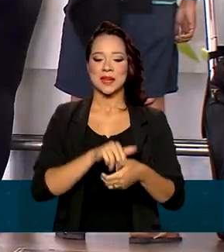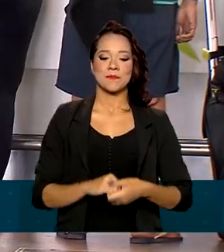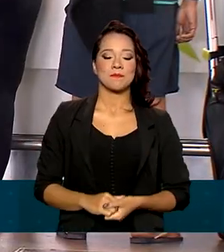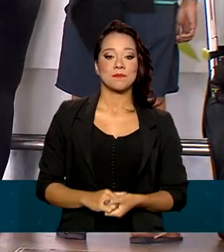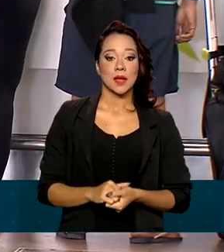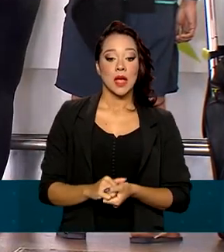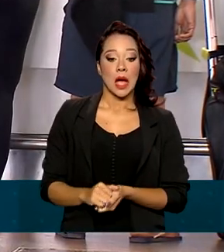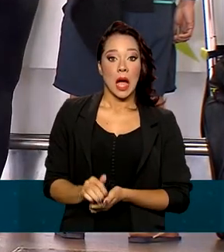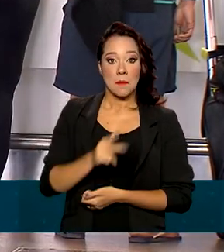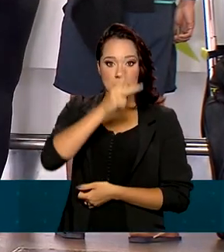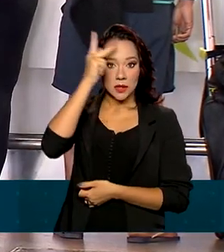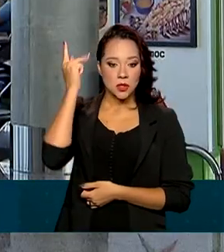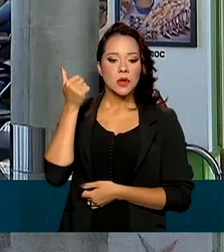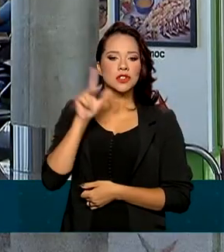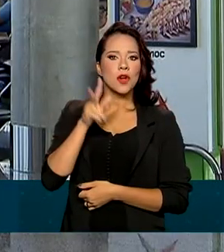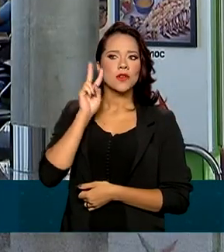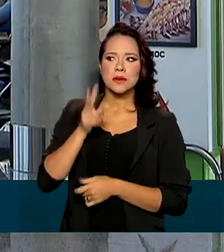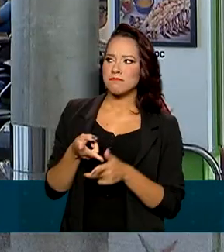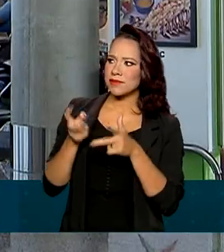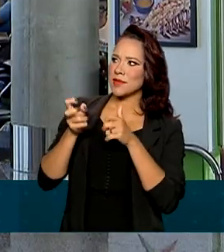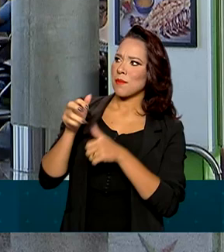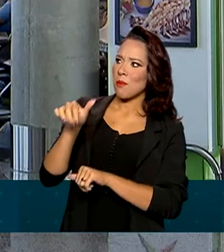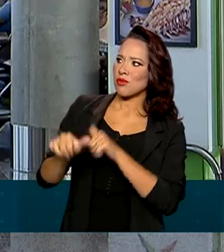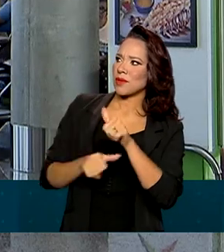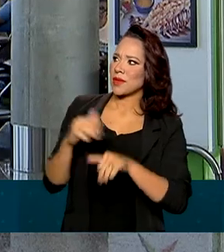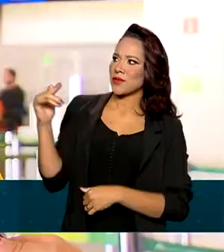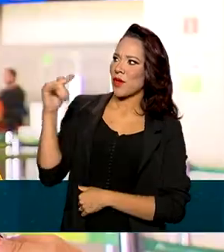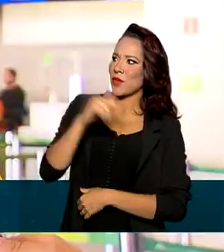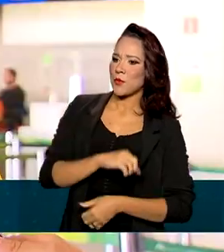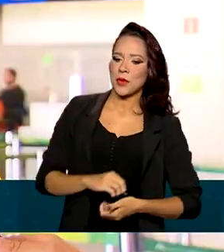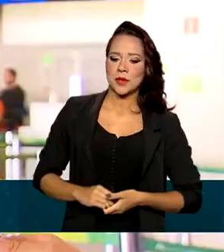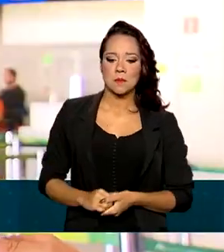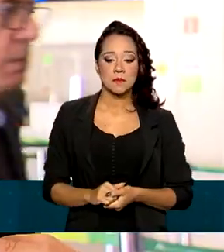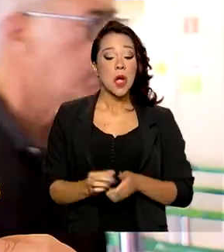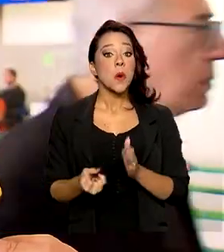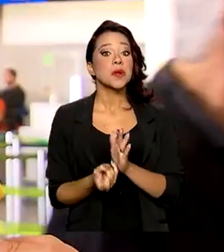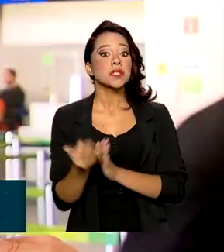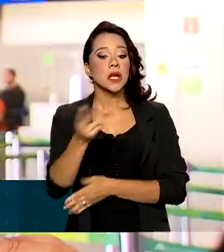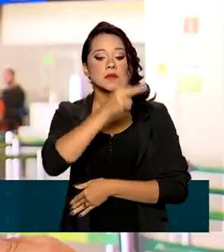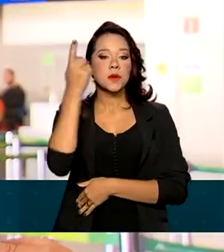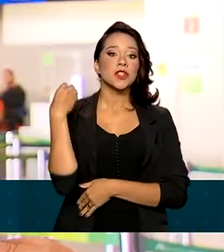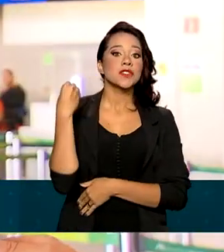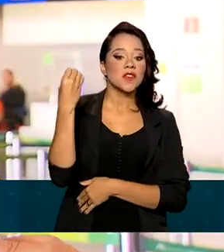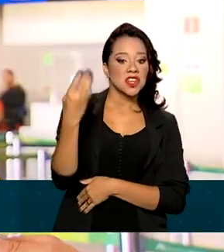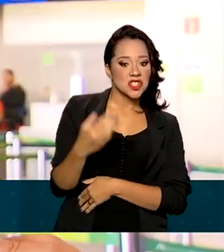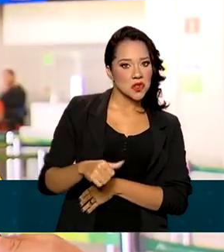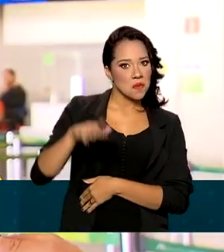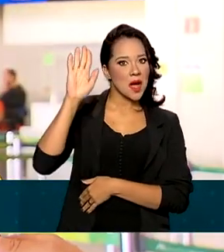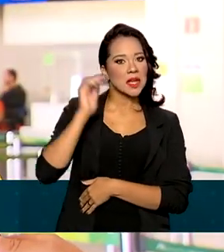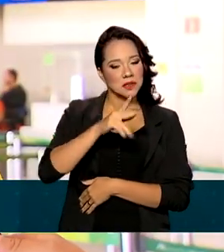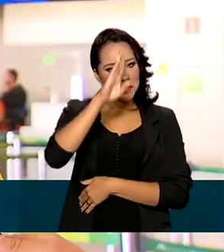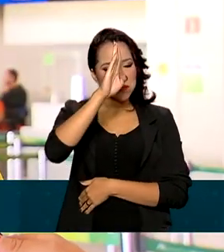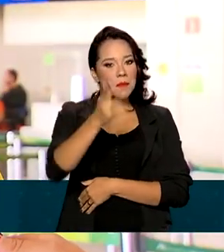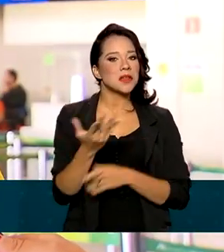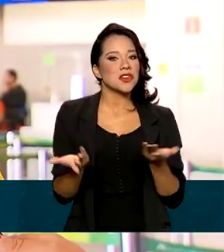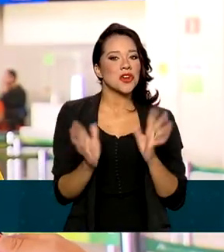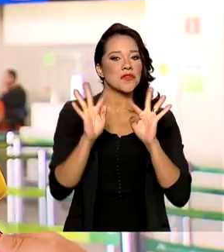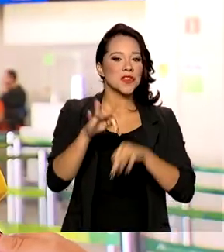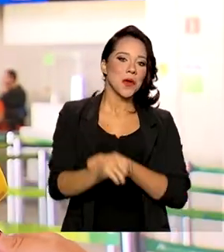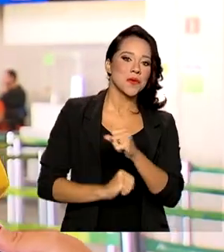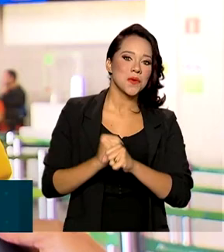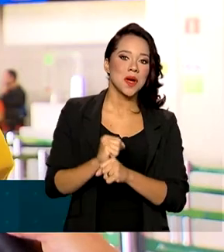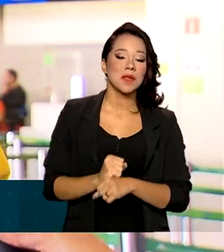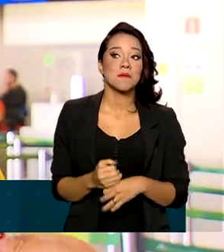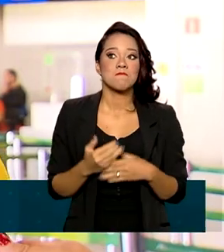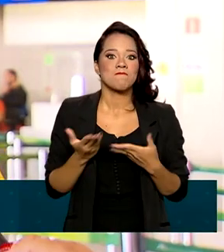O passageiro já consegue notar a mudança nos aeroportos. A quantidade de pessoas viajando aumentou bastante, principalmente nesse final de ano. Tanto é que